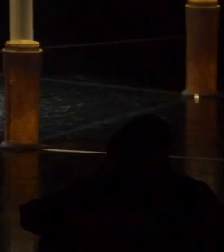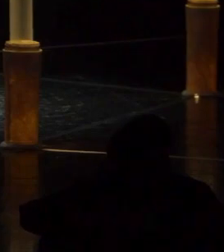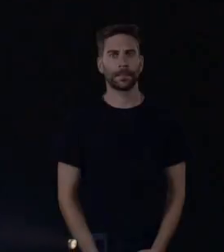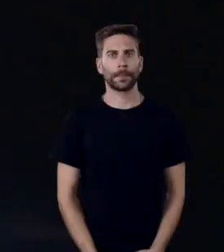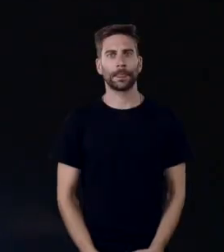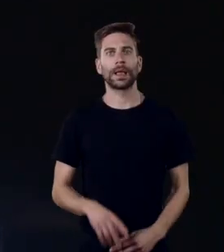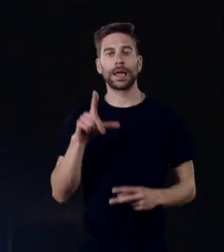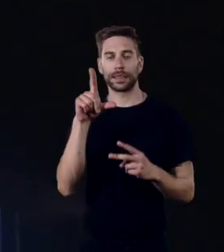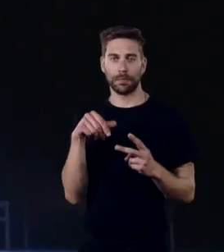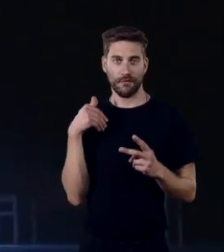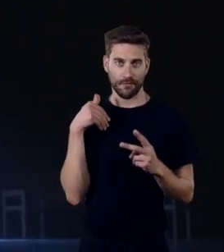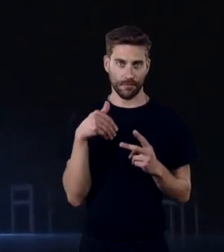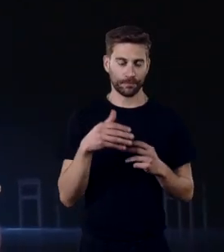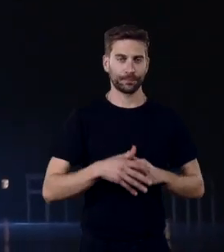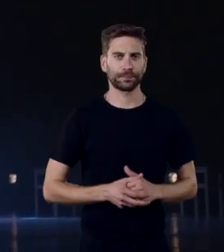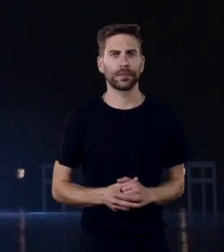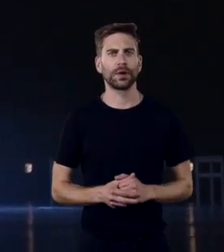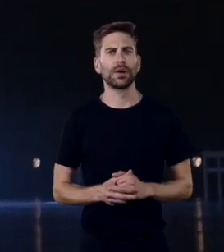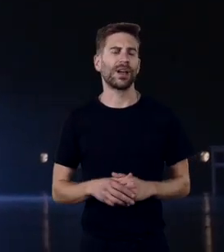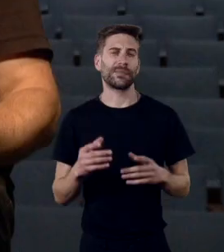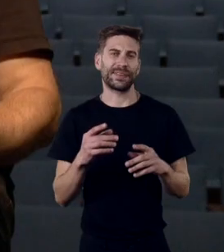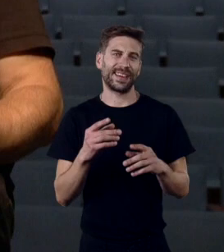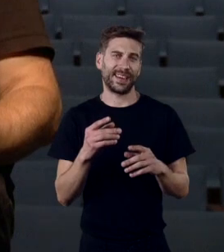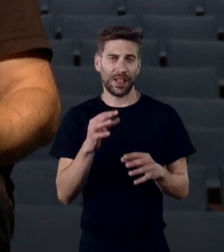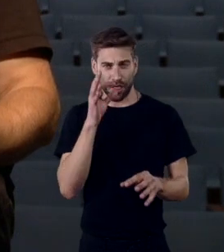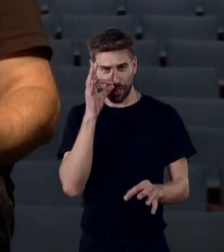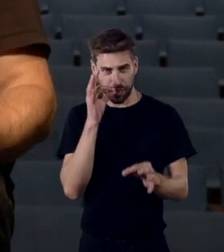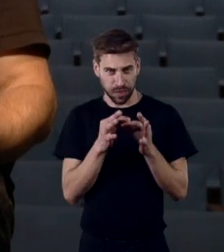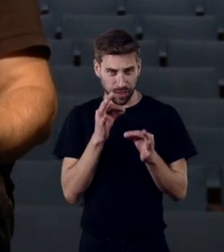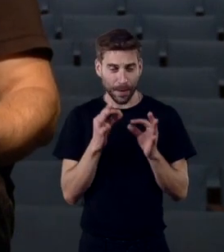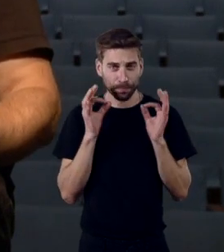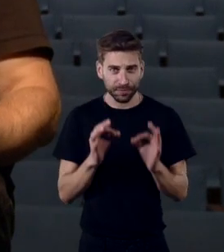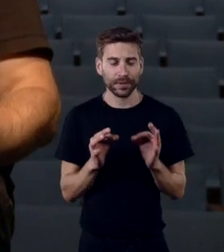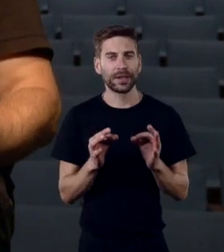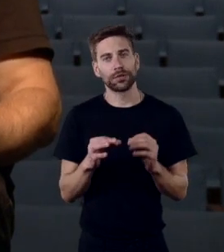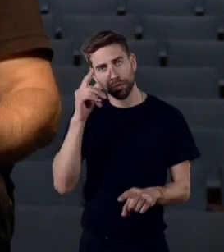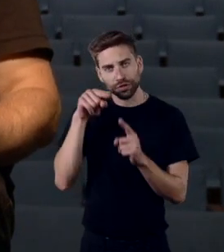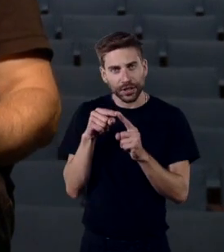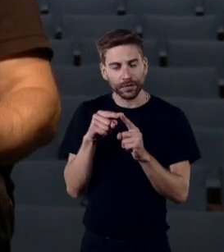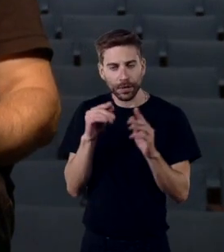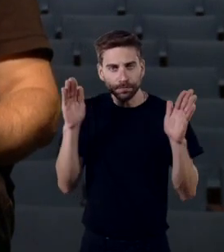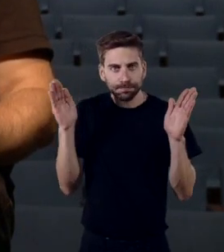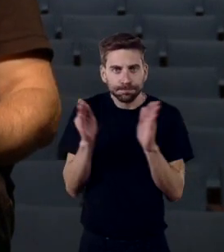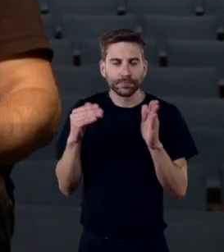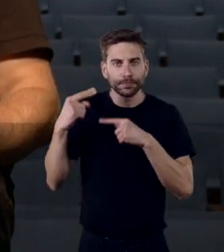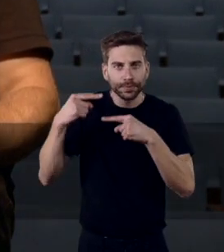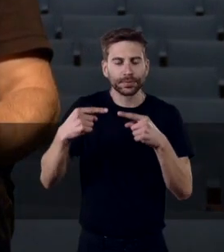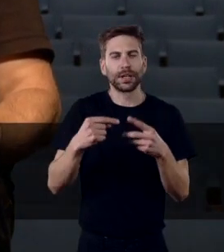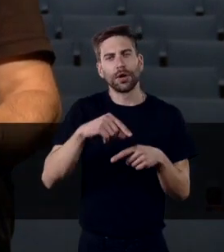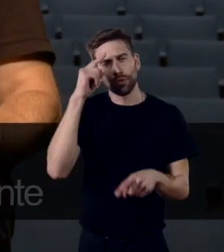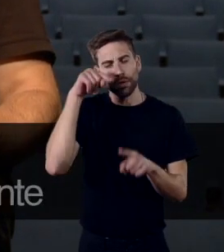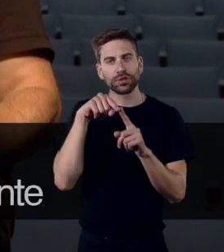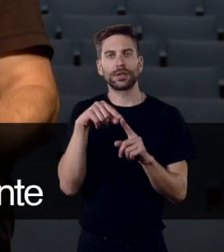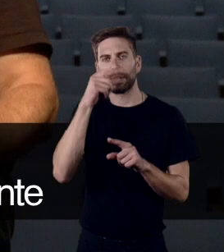Vai acontecer de modo relativamente compacto no tempo e, portanto, propondo um ciclo que possa também ser um desafio para as pessoas se